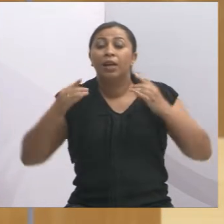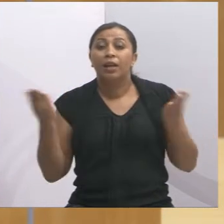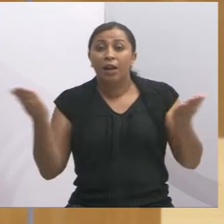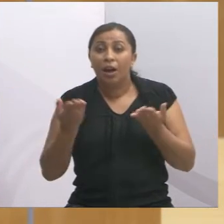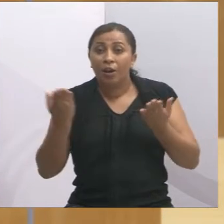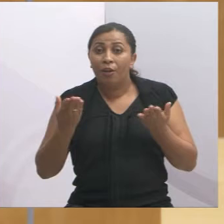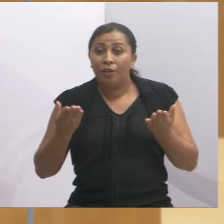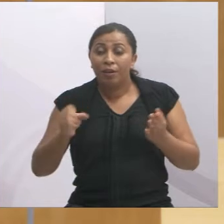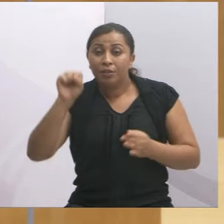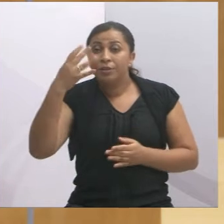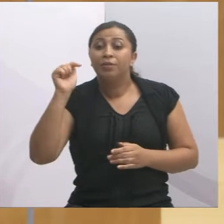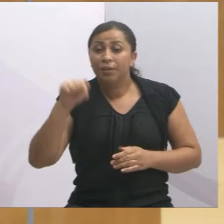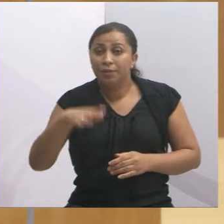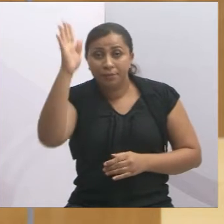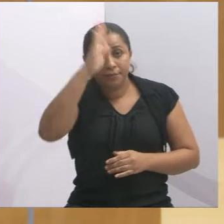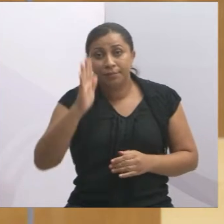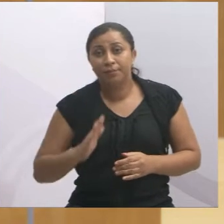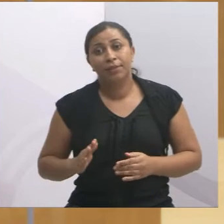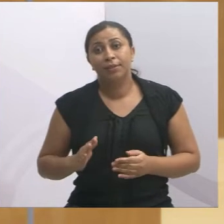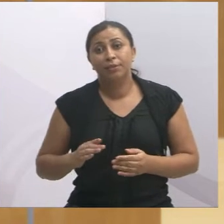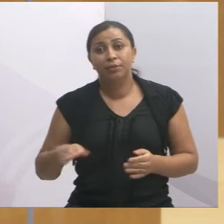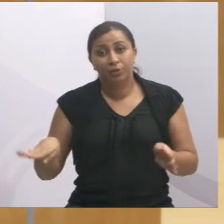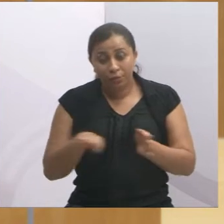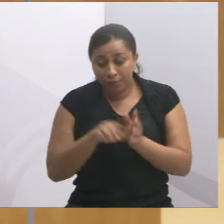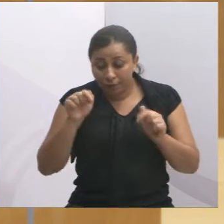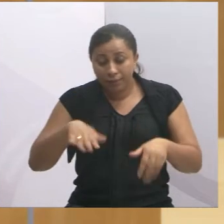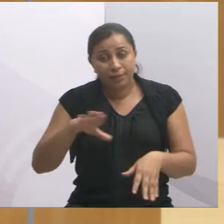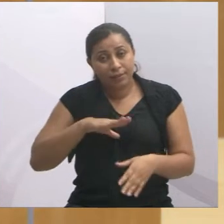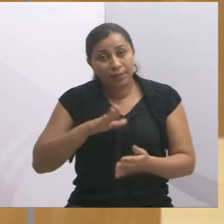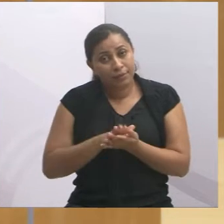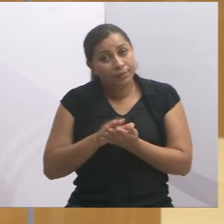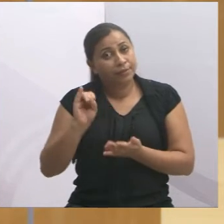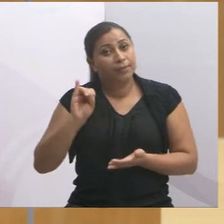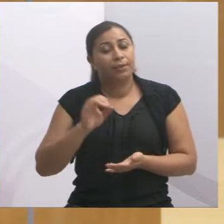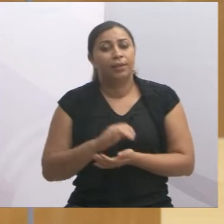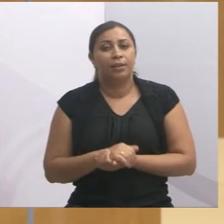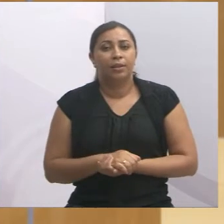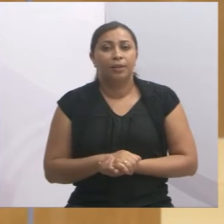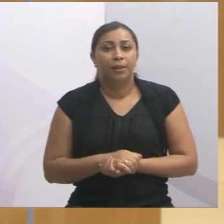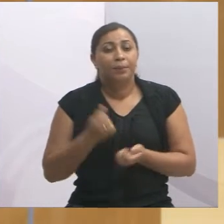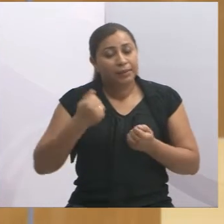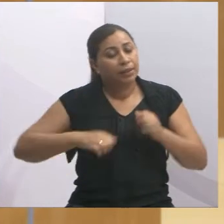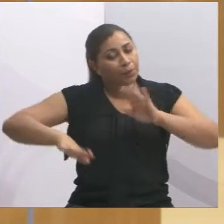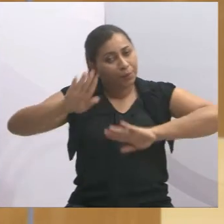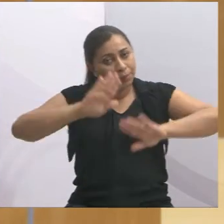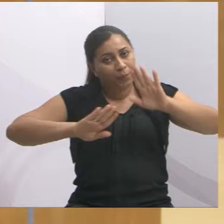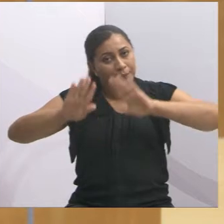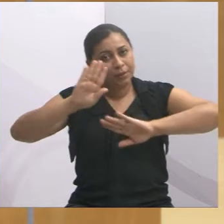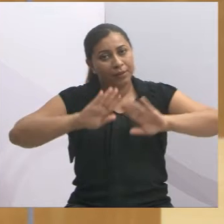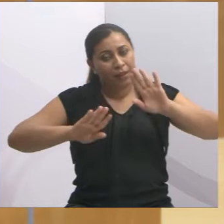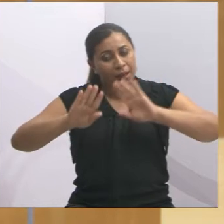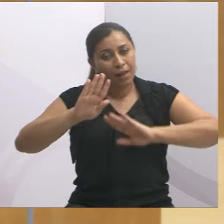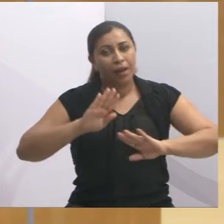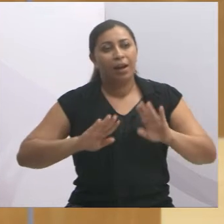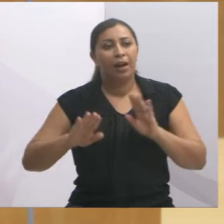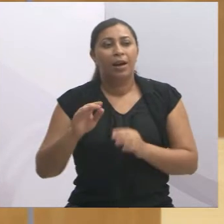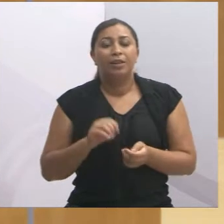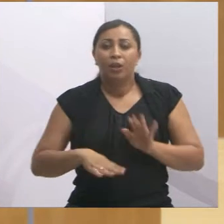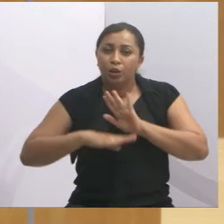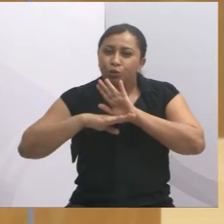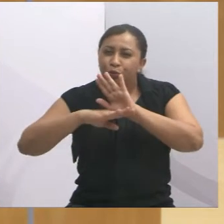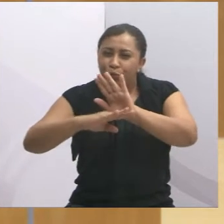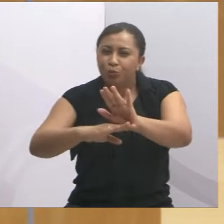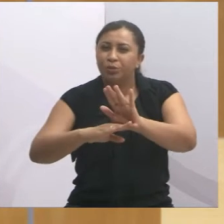no Brasil, chegou aqui na nossa cidade de Jacareí, então, vamos cuidar, vamos cuidar um do outro, vamos fazer um pelo